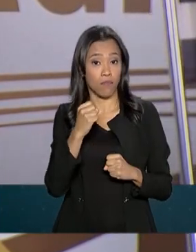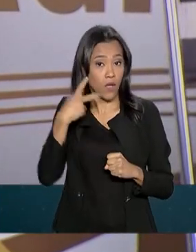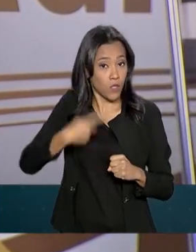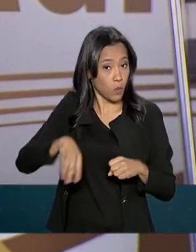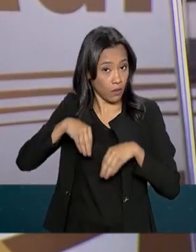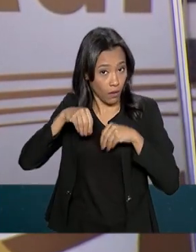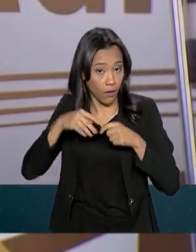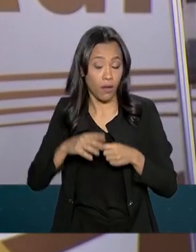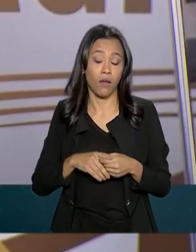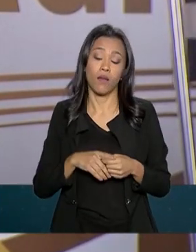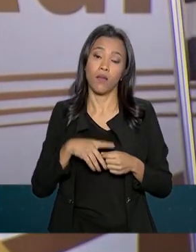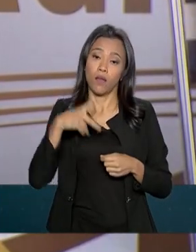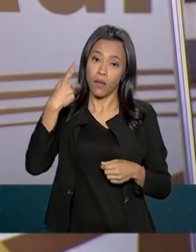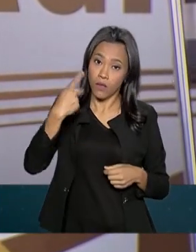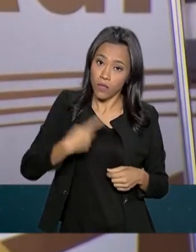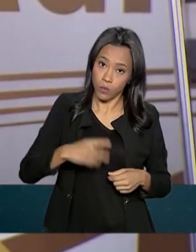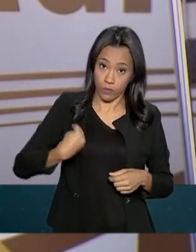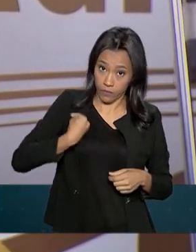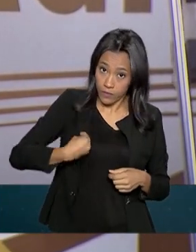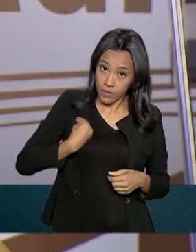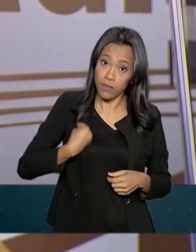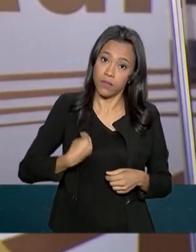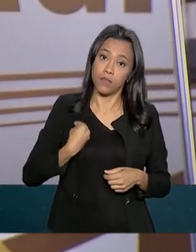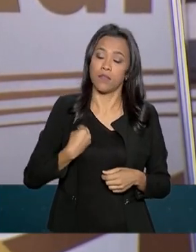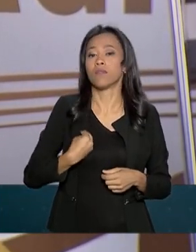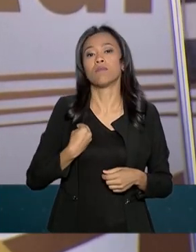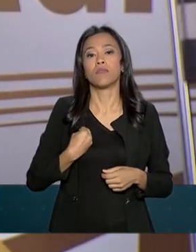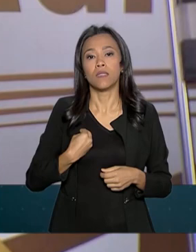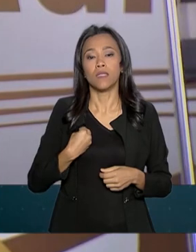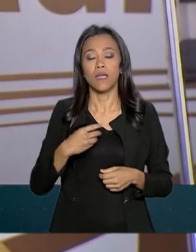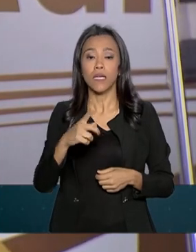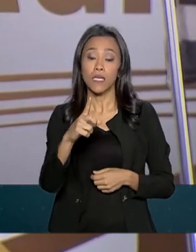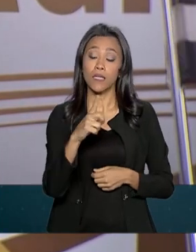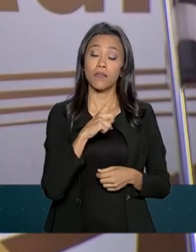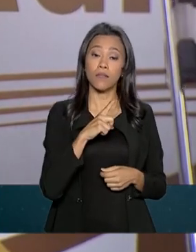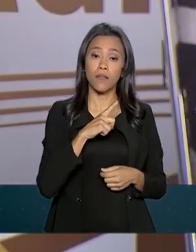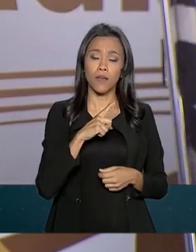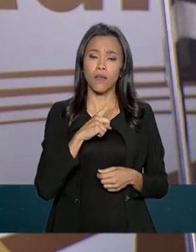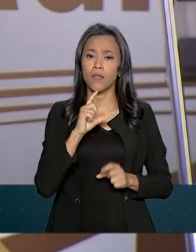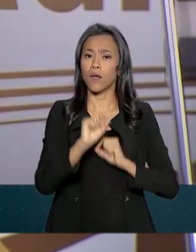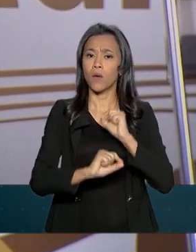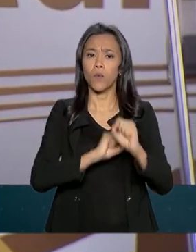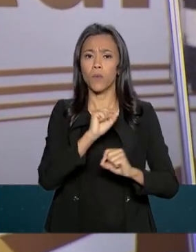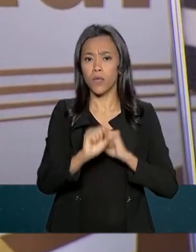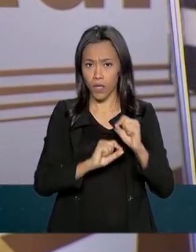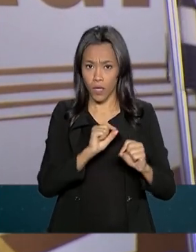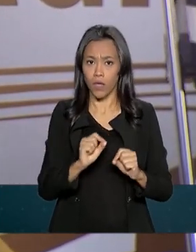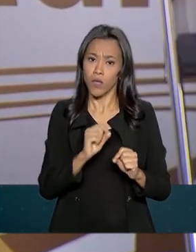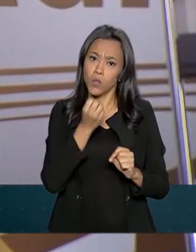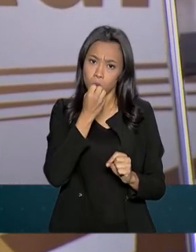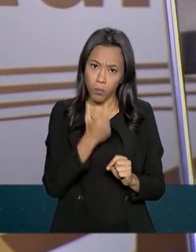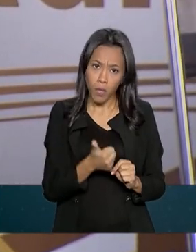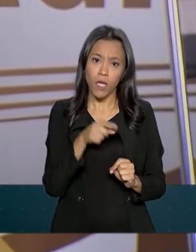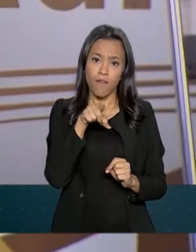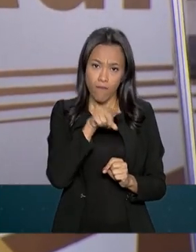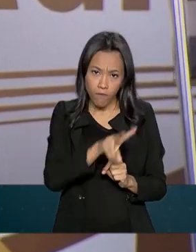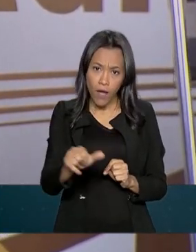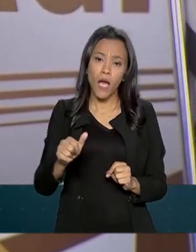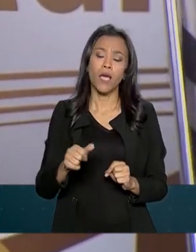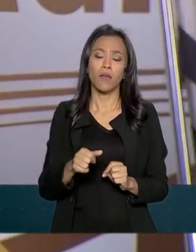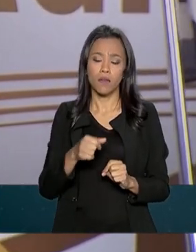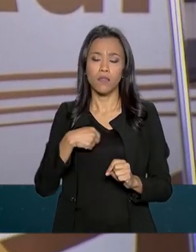o cidadão de bem entre no excludente de licitude, ou seja, ele responde, mas não tem punição.